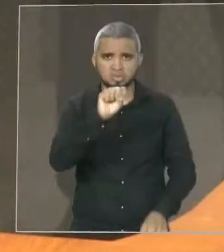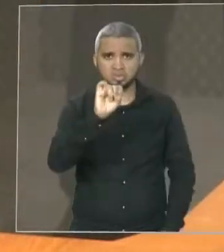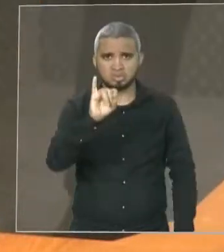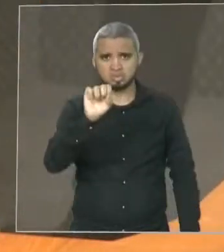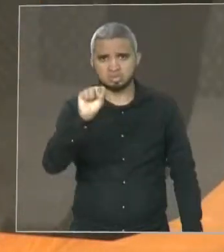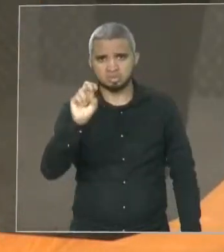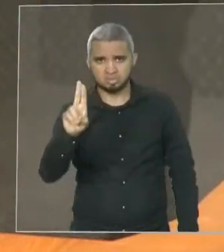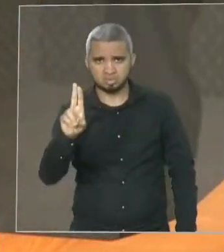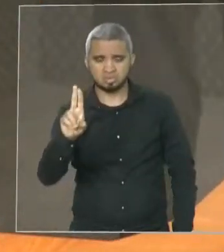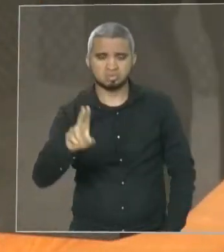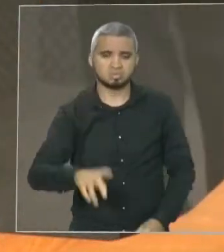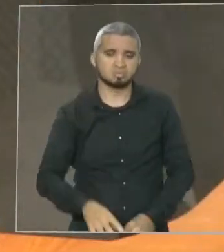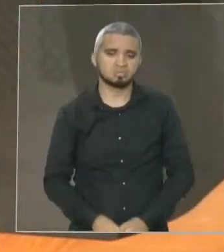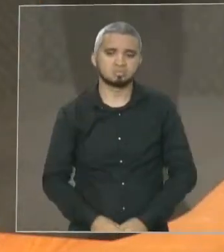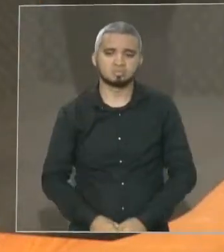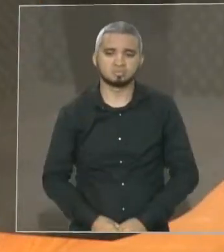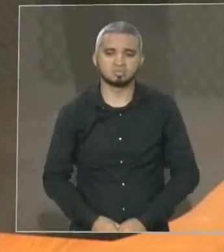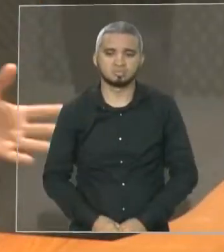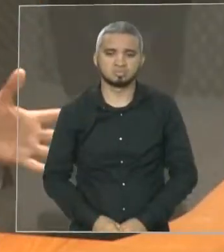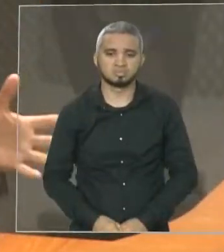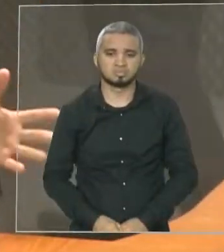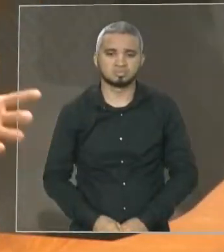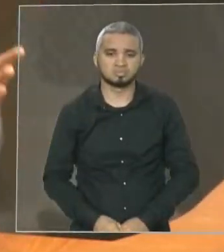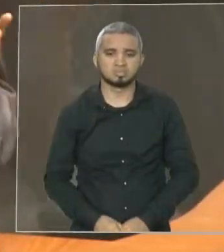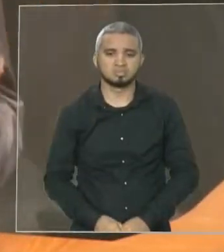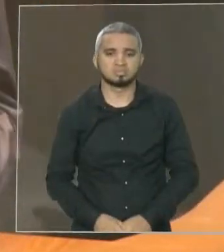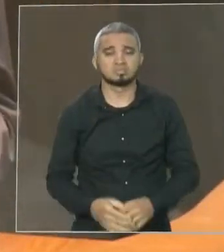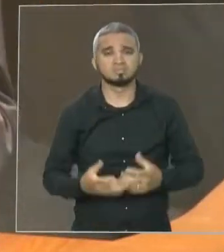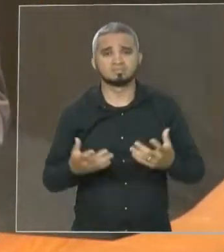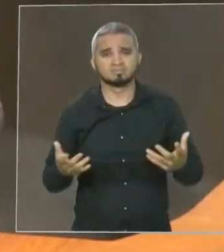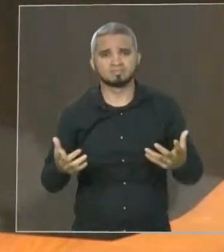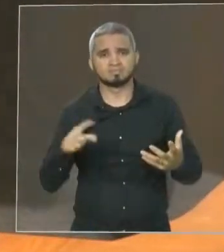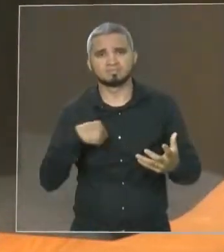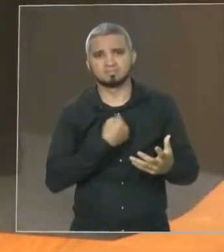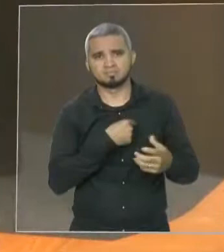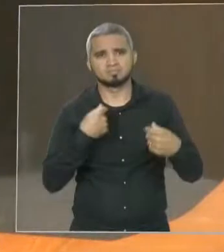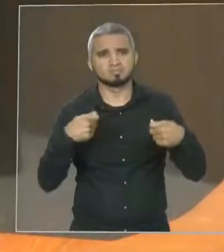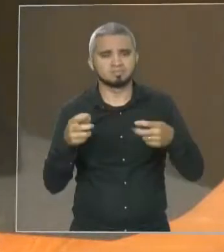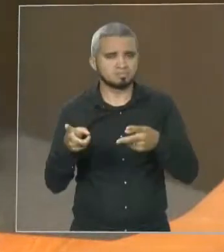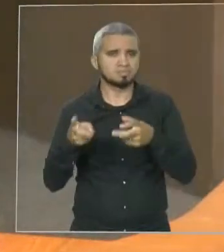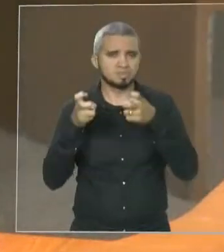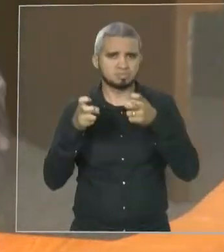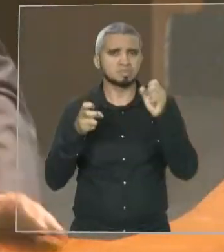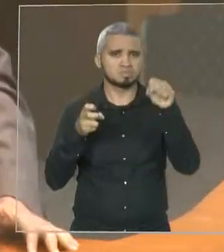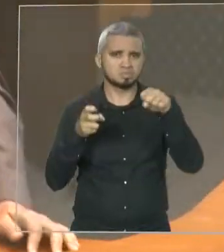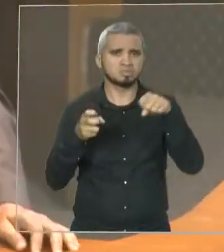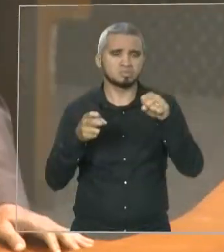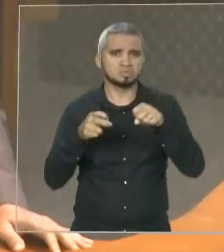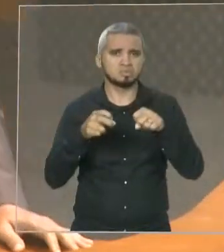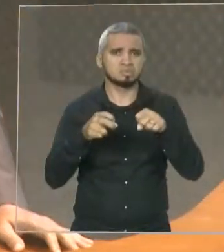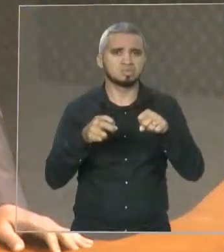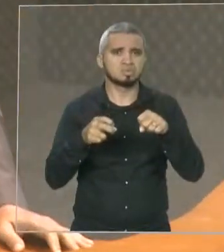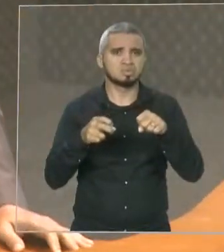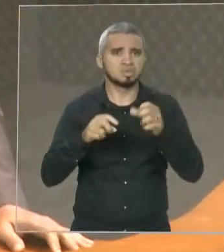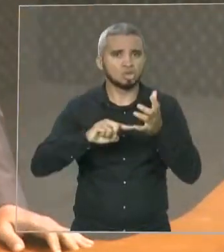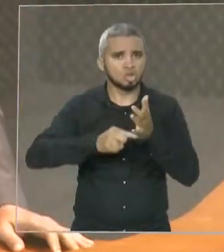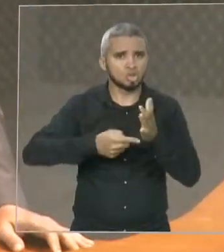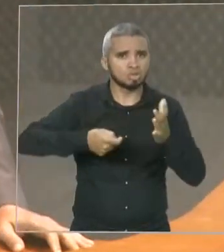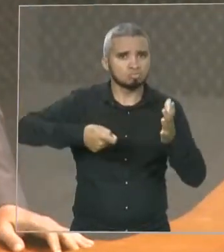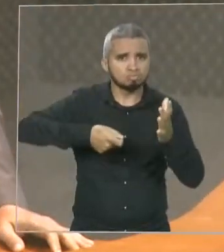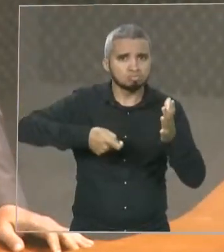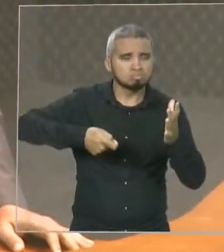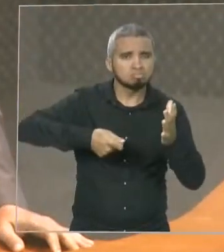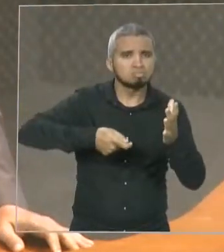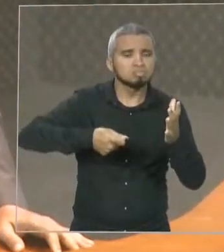seleção para as universidades federais. Portanto, nós temos que reconhecer que é um grande avanço. Se a gente for esperar que a